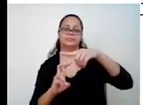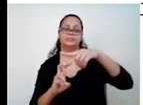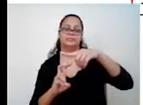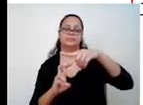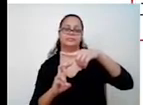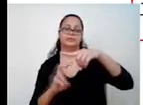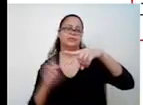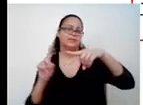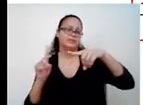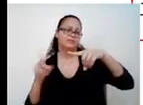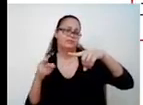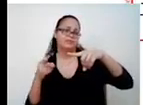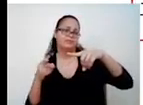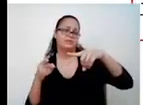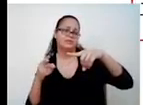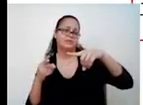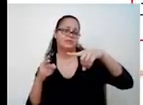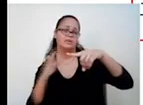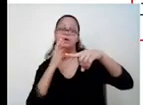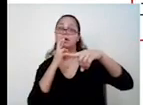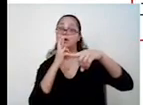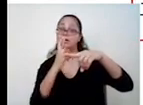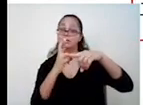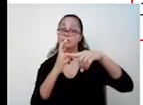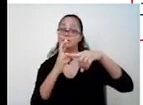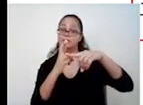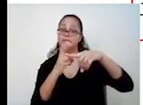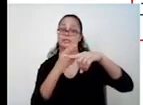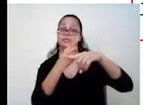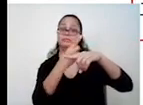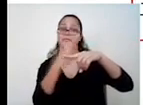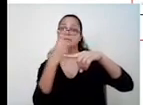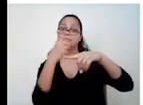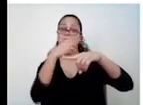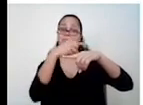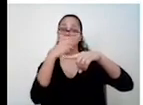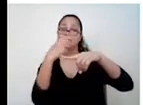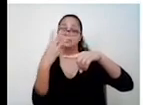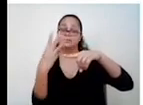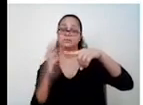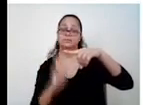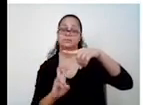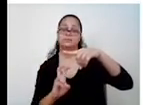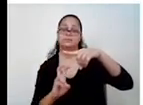número com vírgula, vai ser essa a resposta. É menos 13 sobre 5. Só isso.